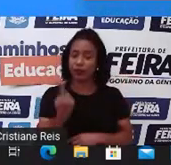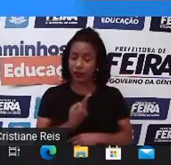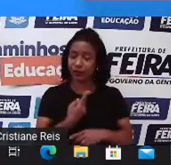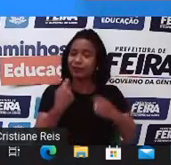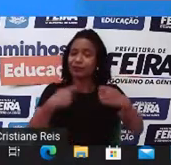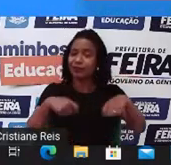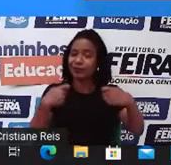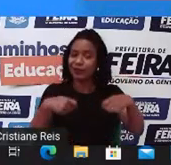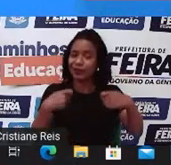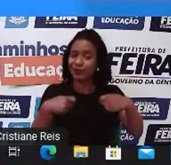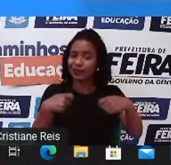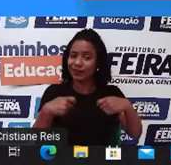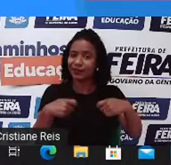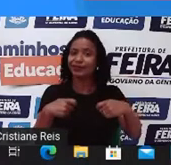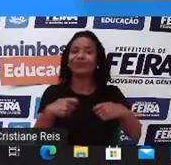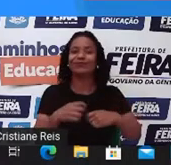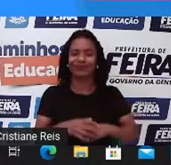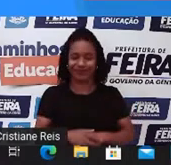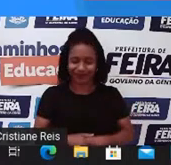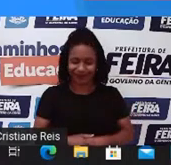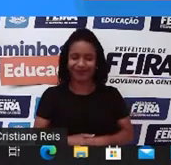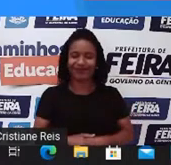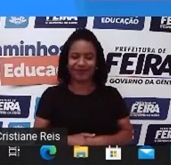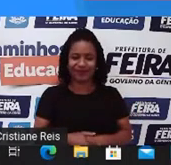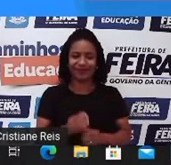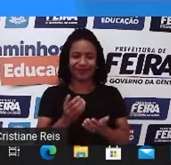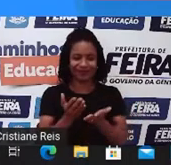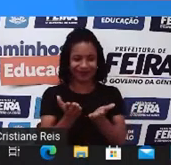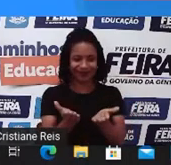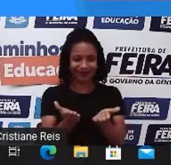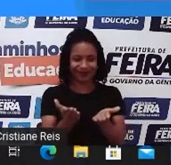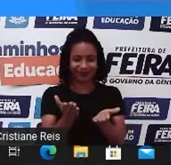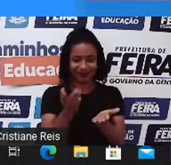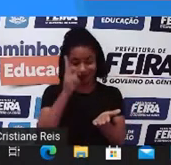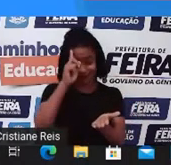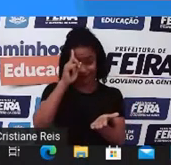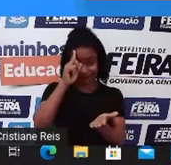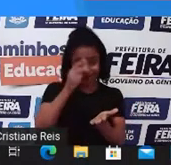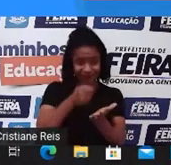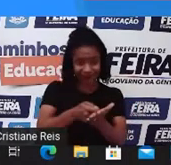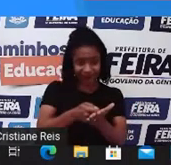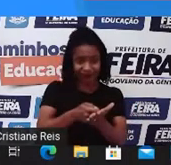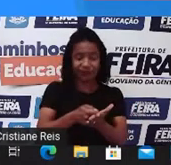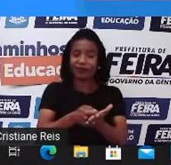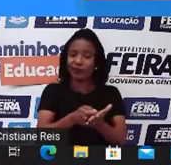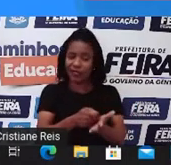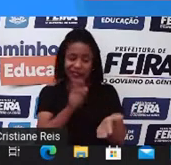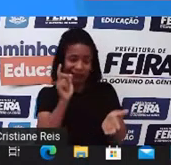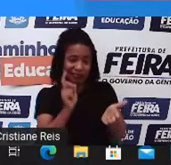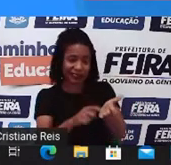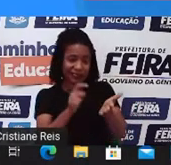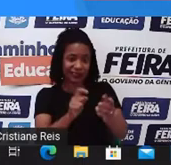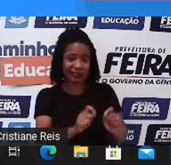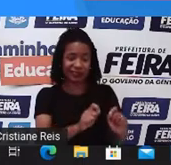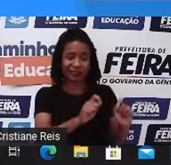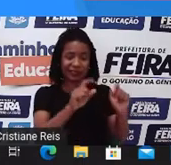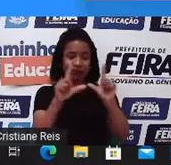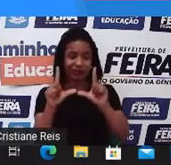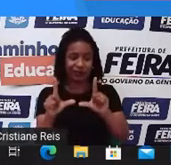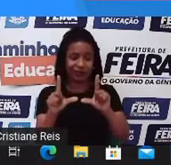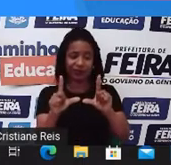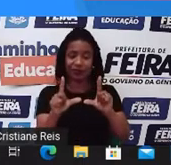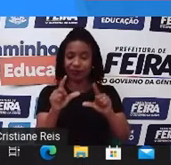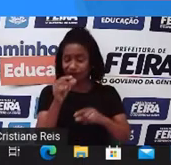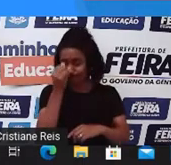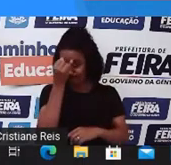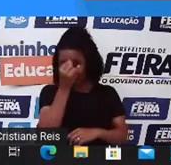aqui. Pode clicar em qualquer link e marcá-lo